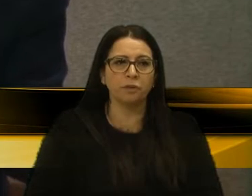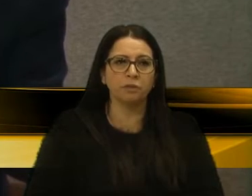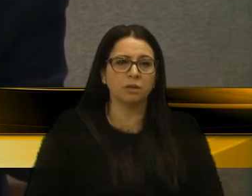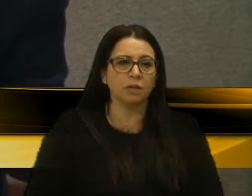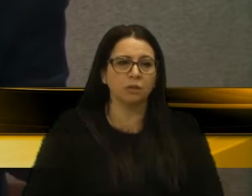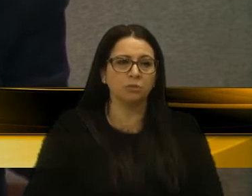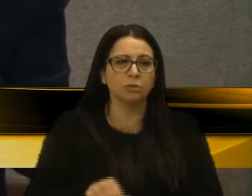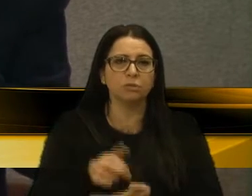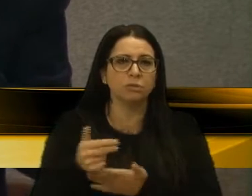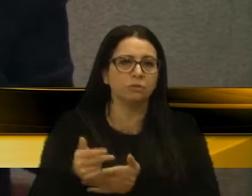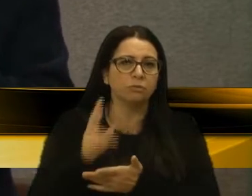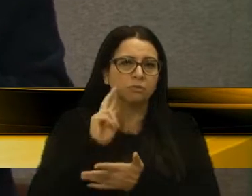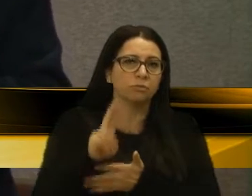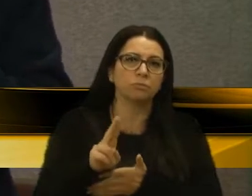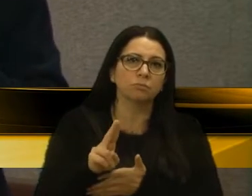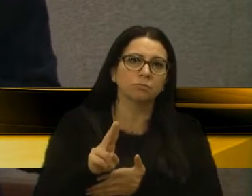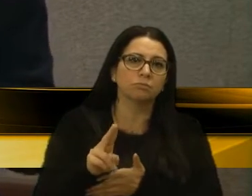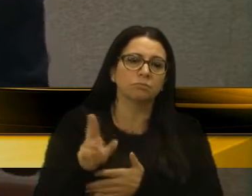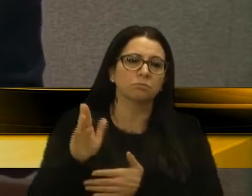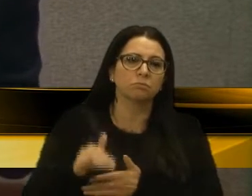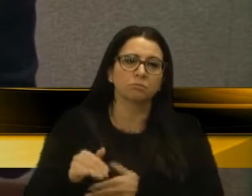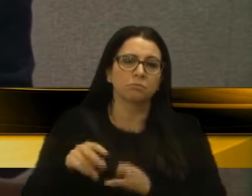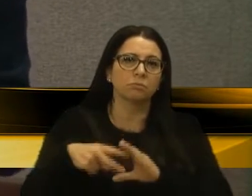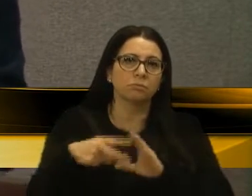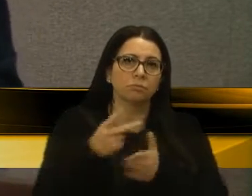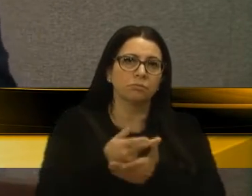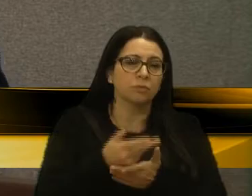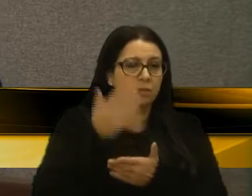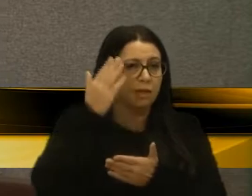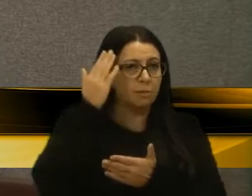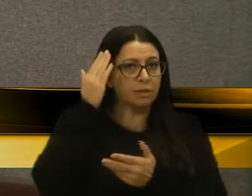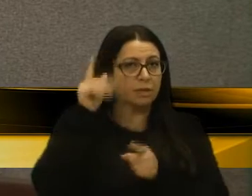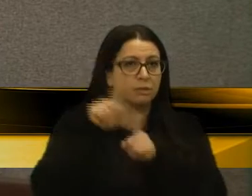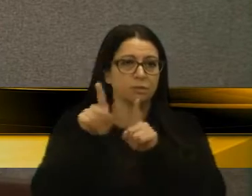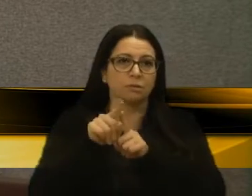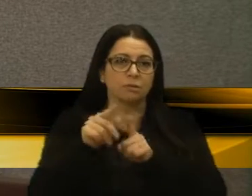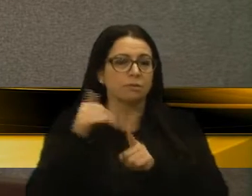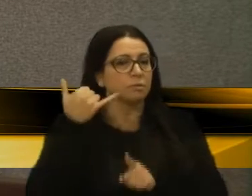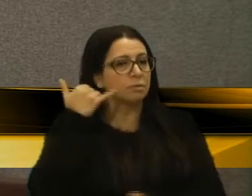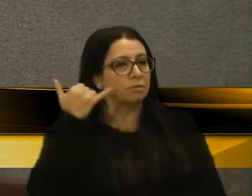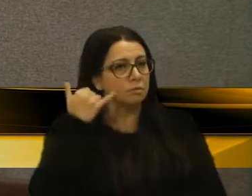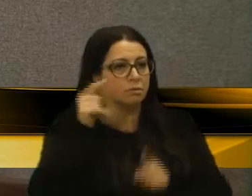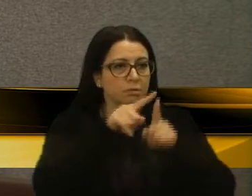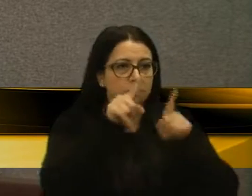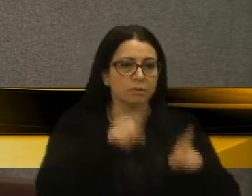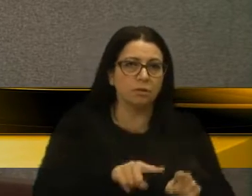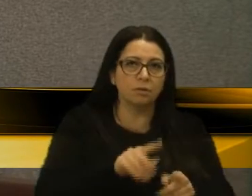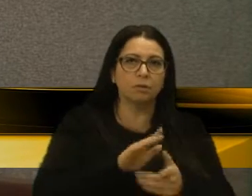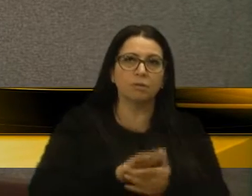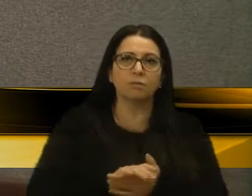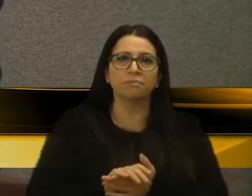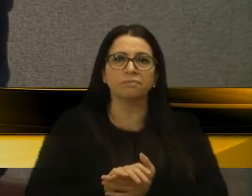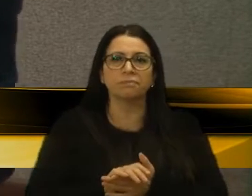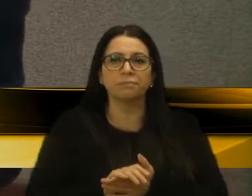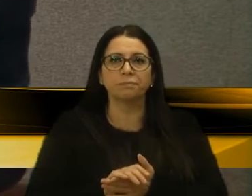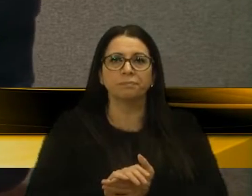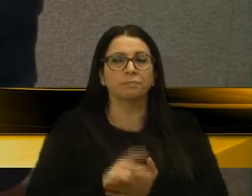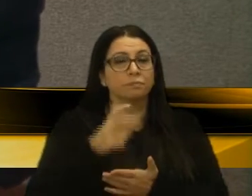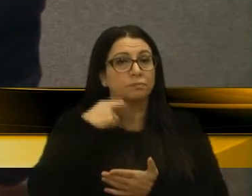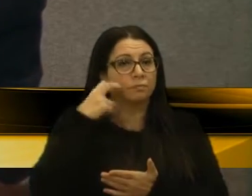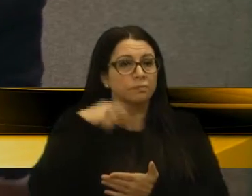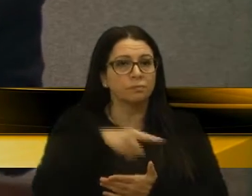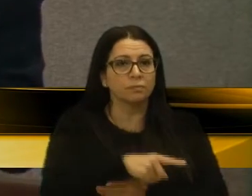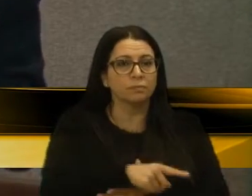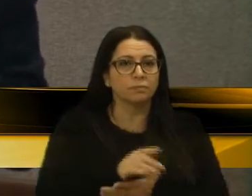com a comunidade. E menos com a Câmara de Vereadores, onde a gente liga para um servidor de algumas secretarias, constrangidamente